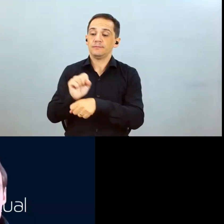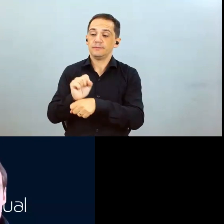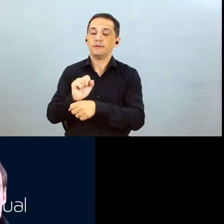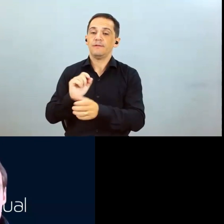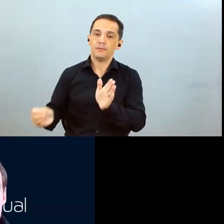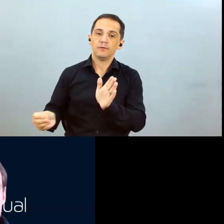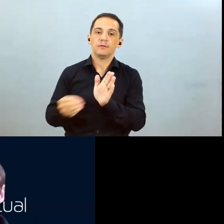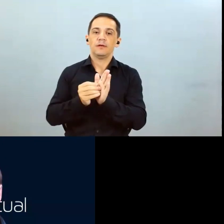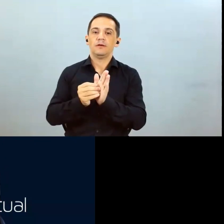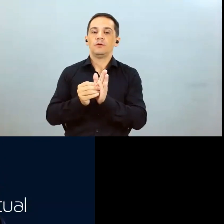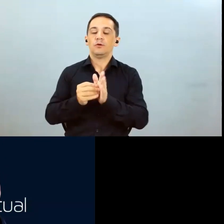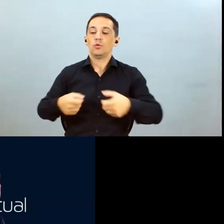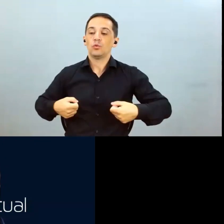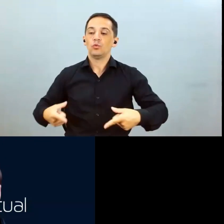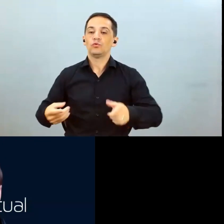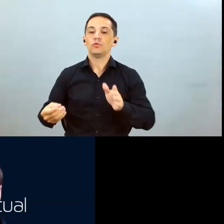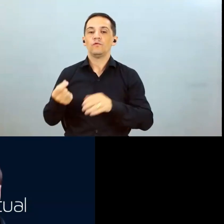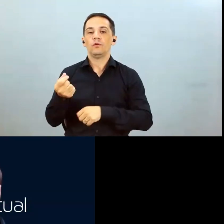da safra 2324.